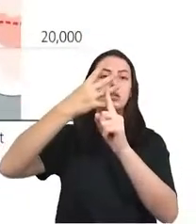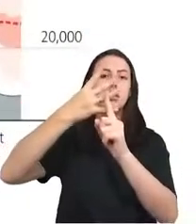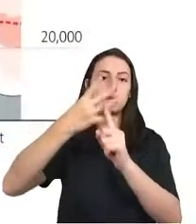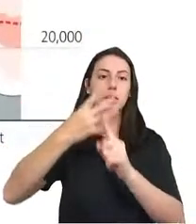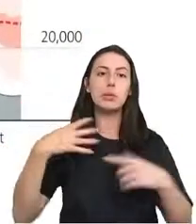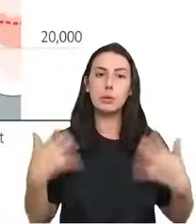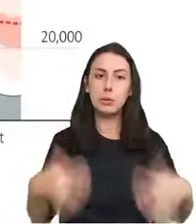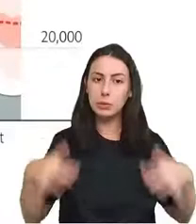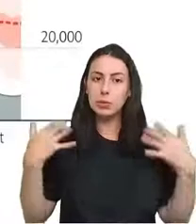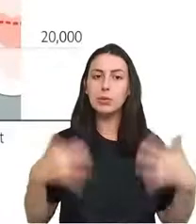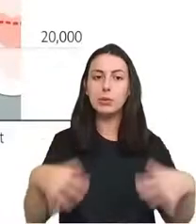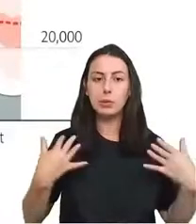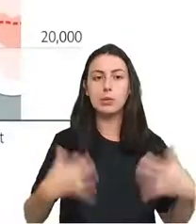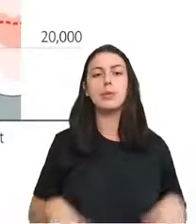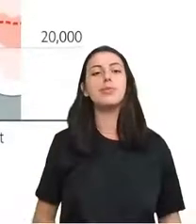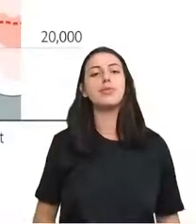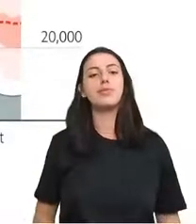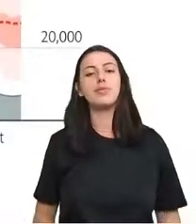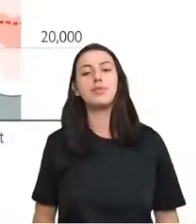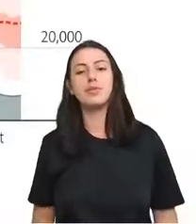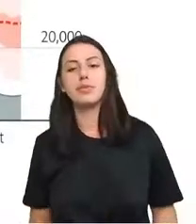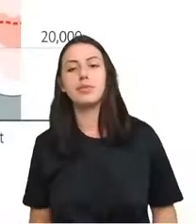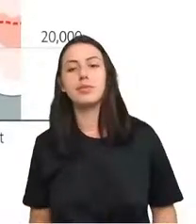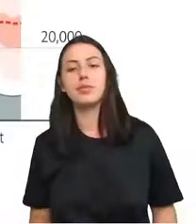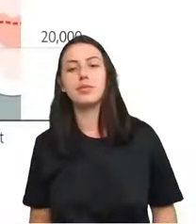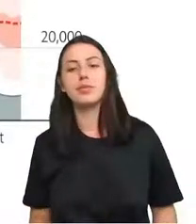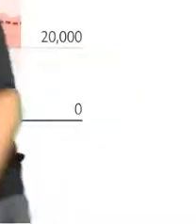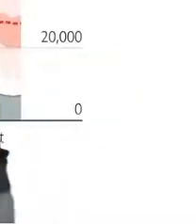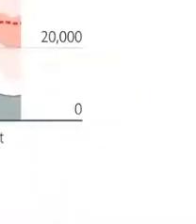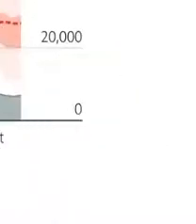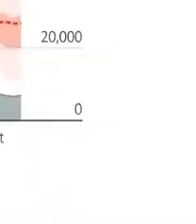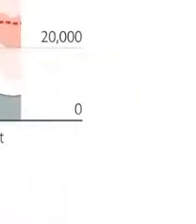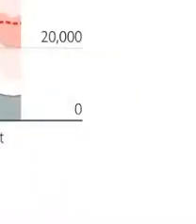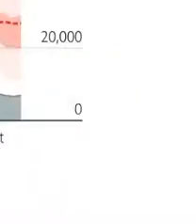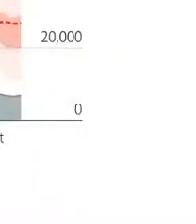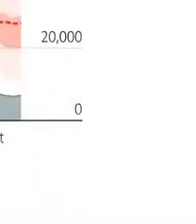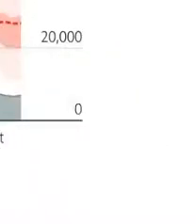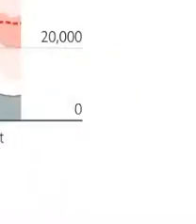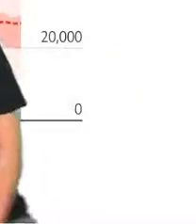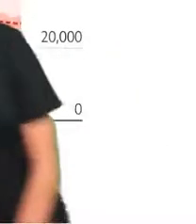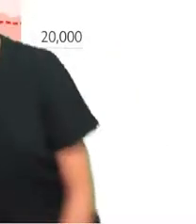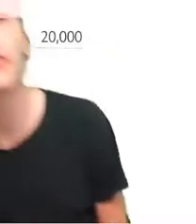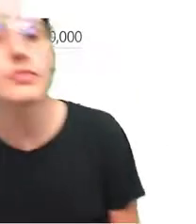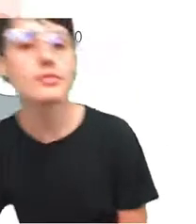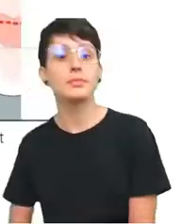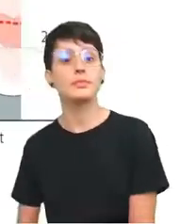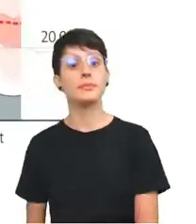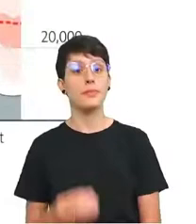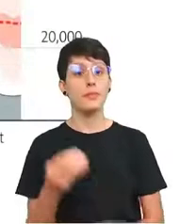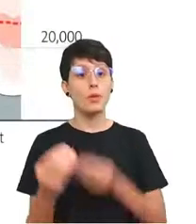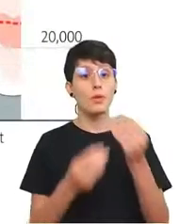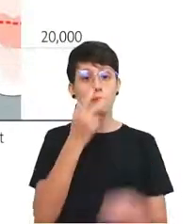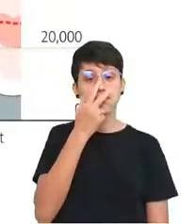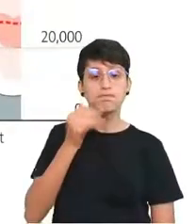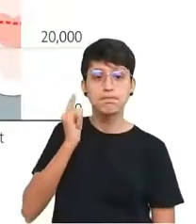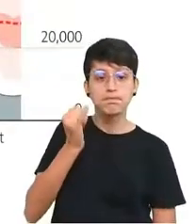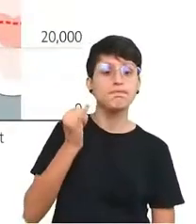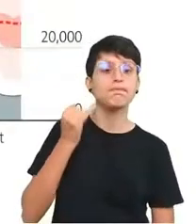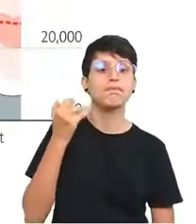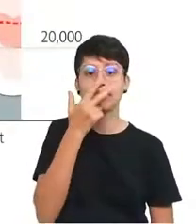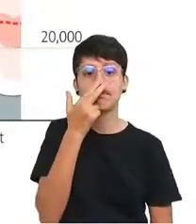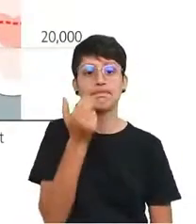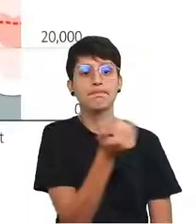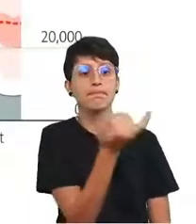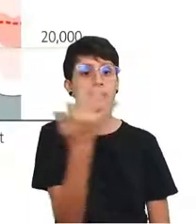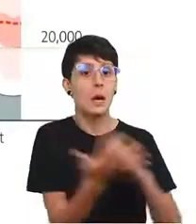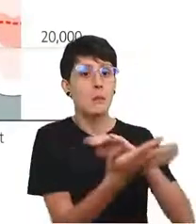Também podemos observar isso ao longo do tempo. A narrativa oficial da pandemia foi moldada pelo número oficial de mortes, e o